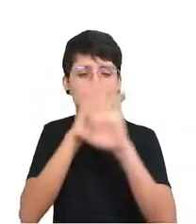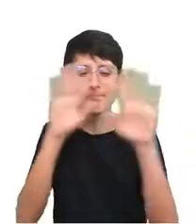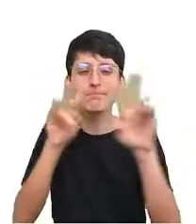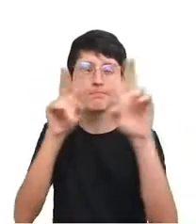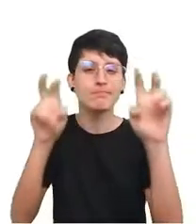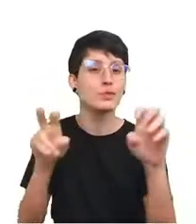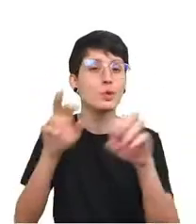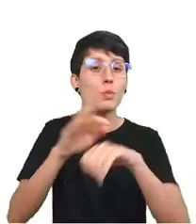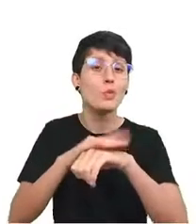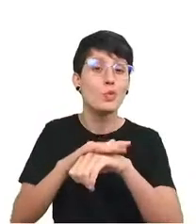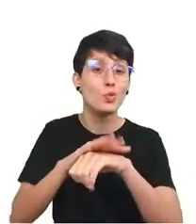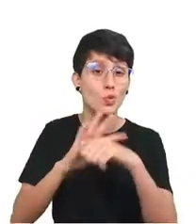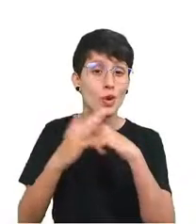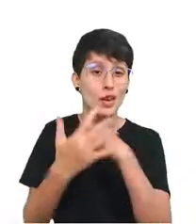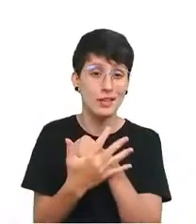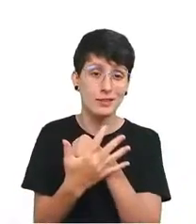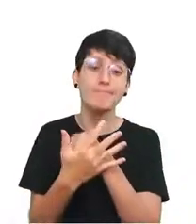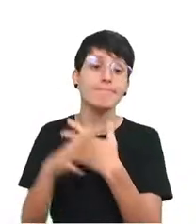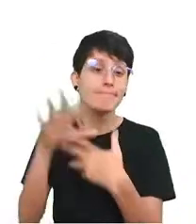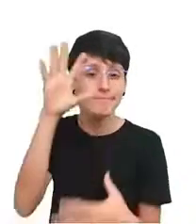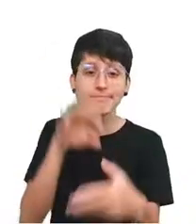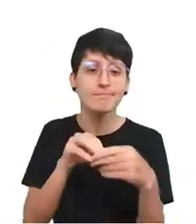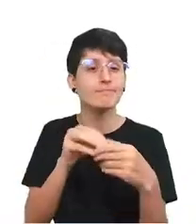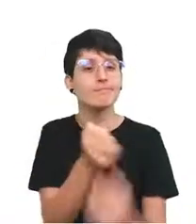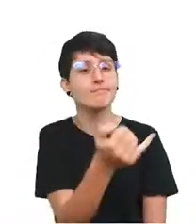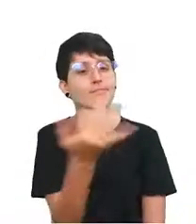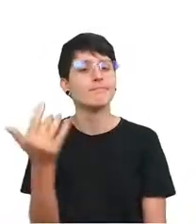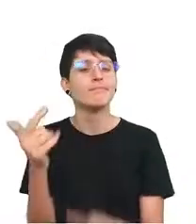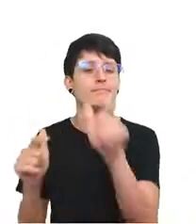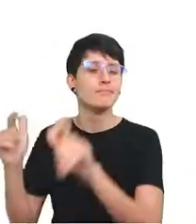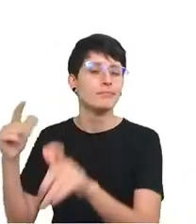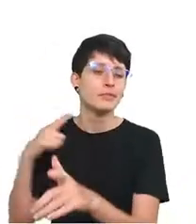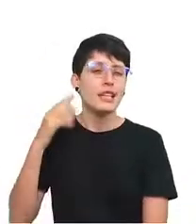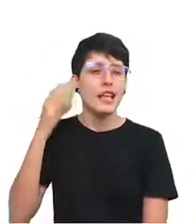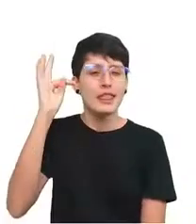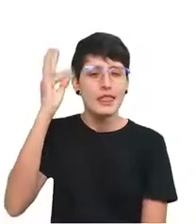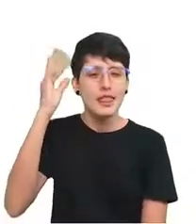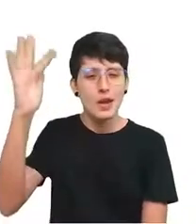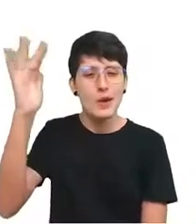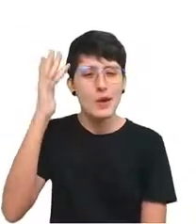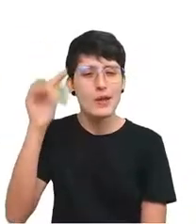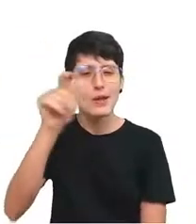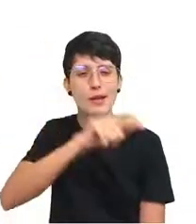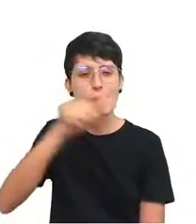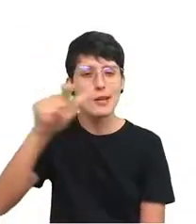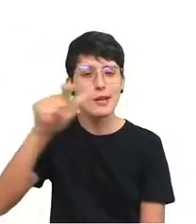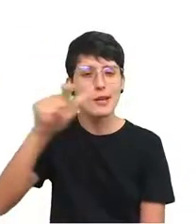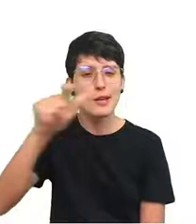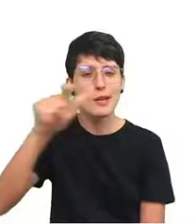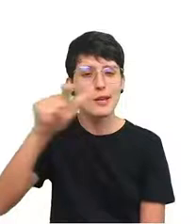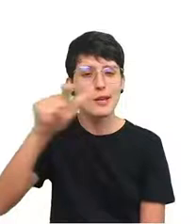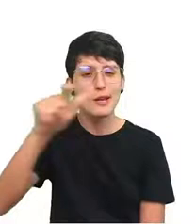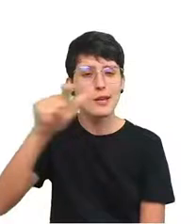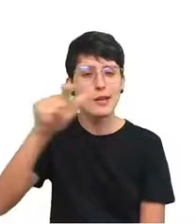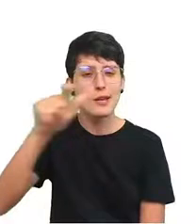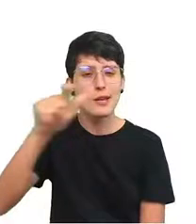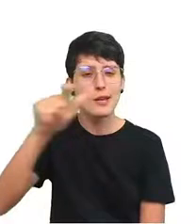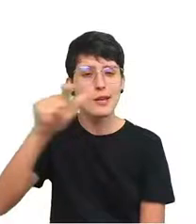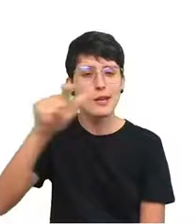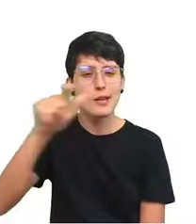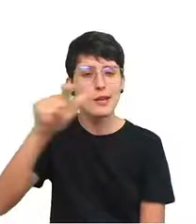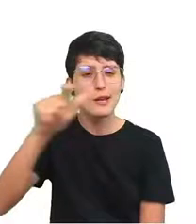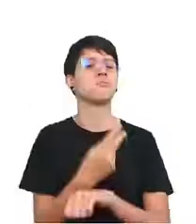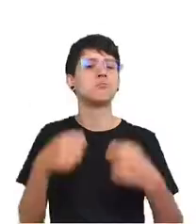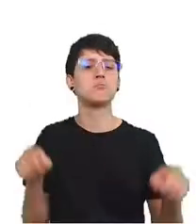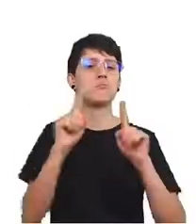Resumindo, muitas pessoas tinham teorias de que as pessoas da África eram, de alguma forma, imunes à doença desde o começo,